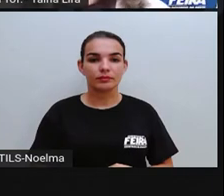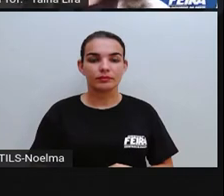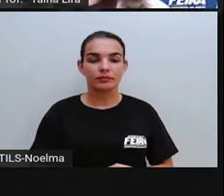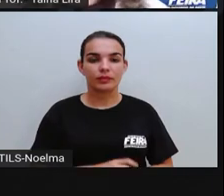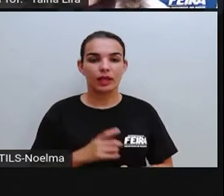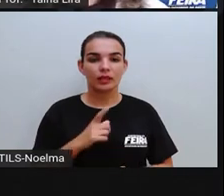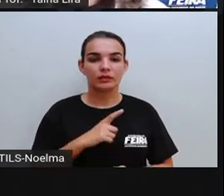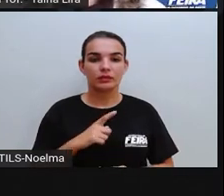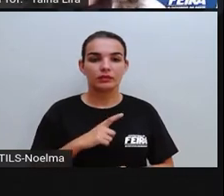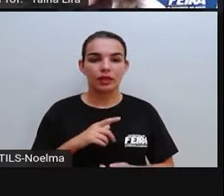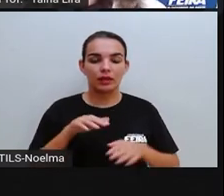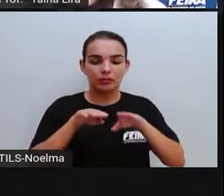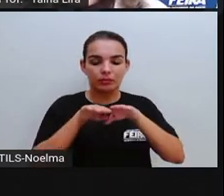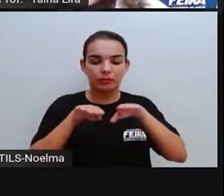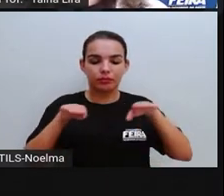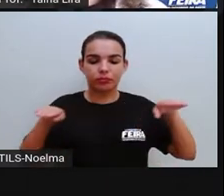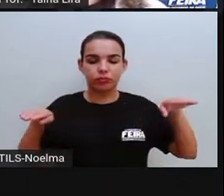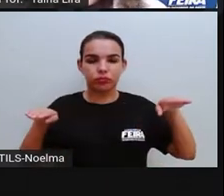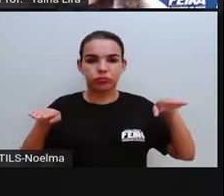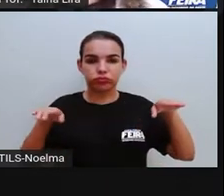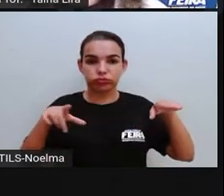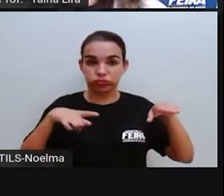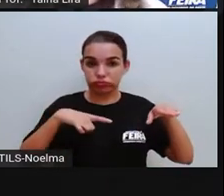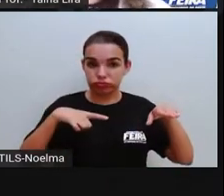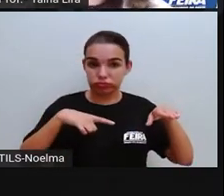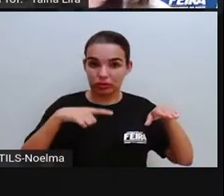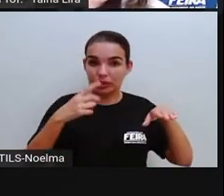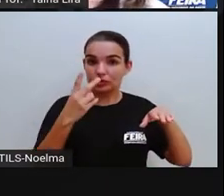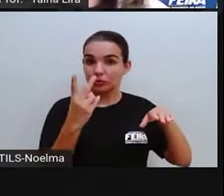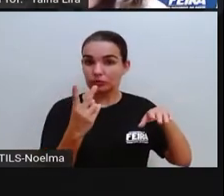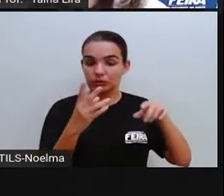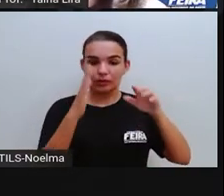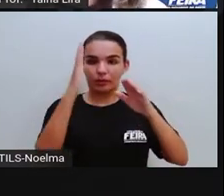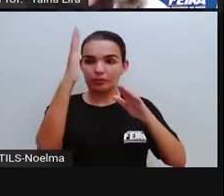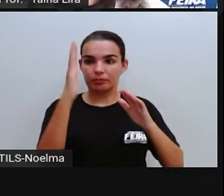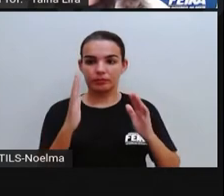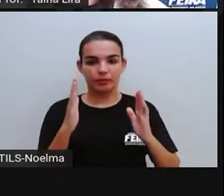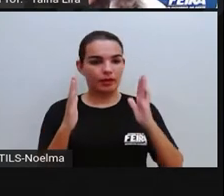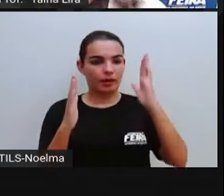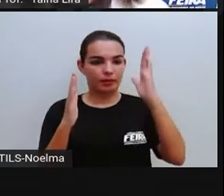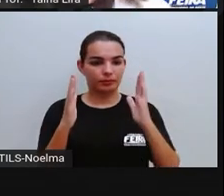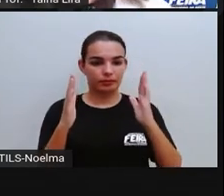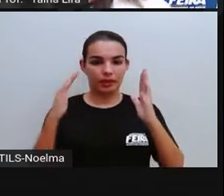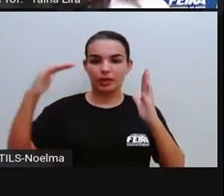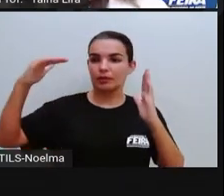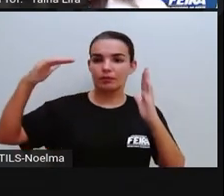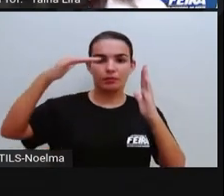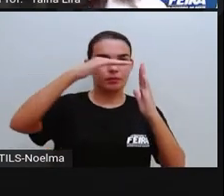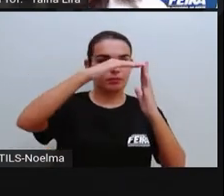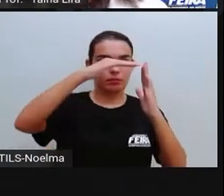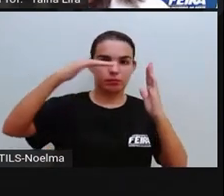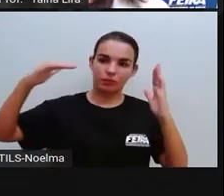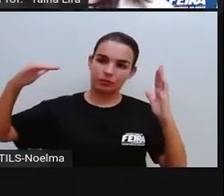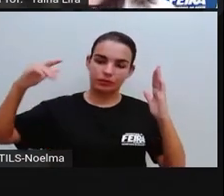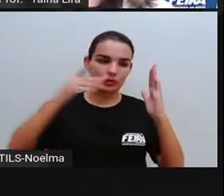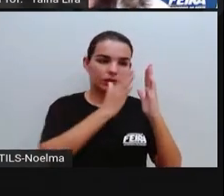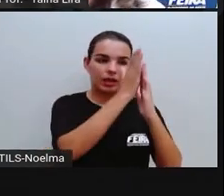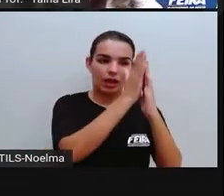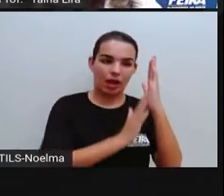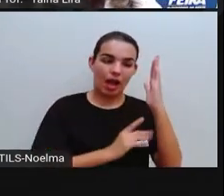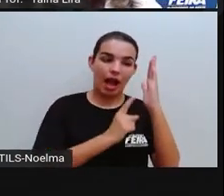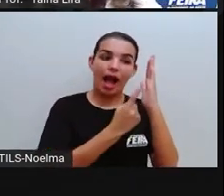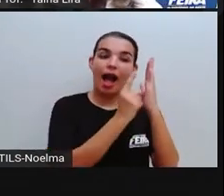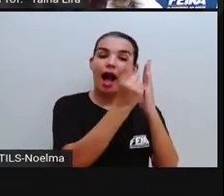as figuras planas, elas vão ter duas dimensões, então, o comprimento e a